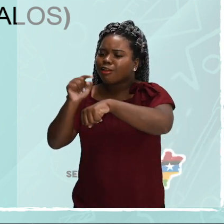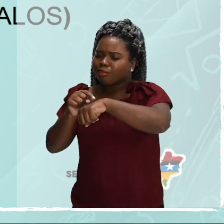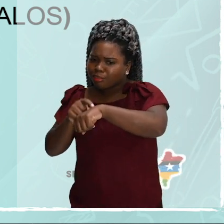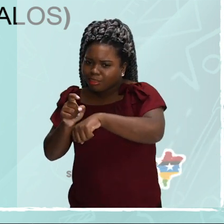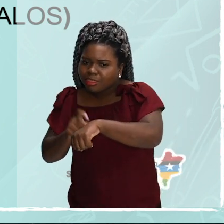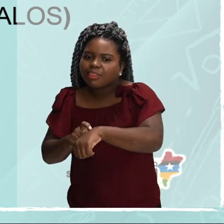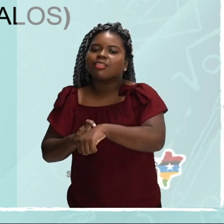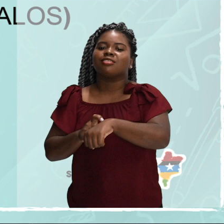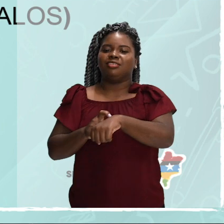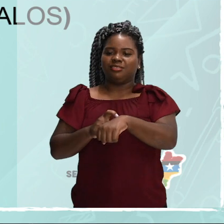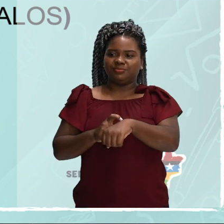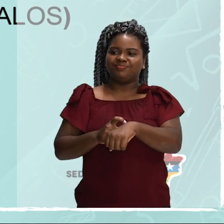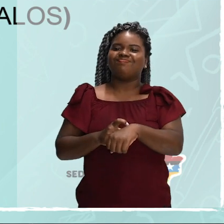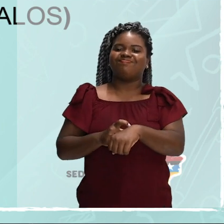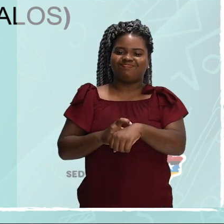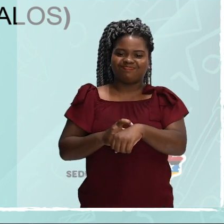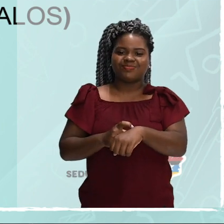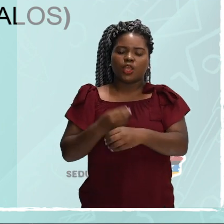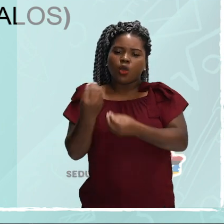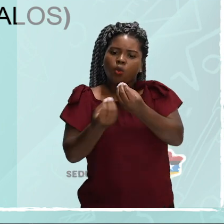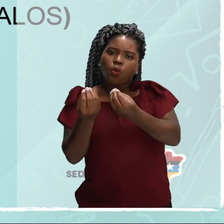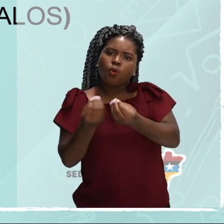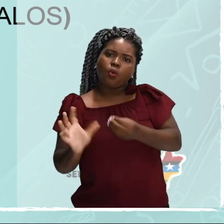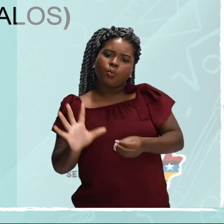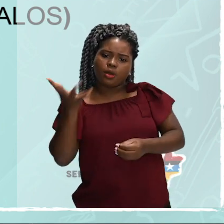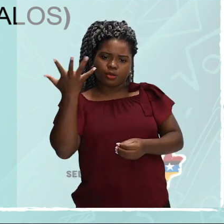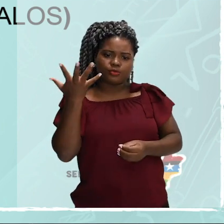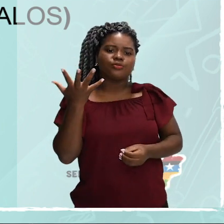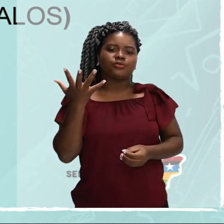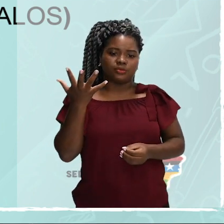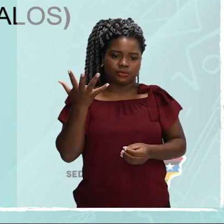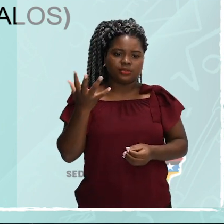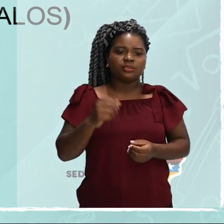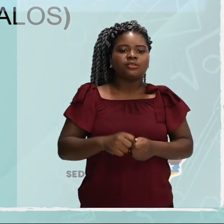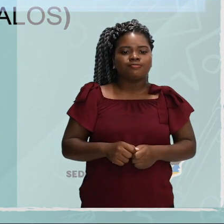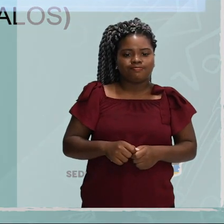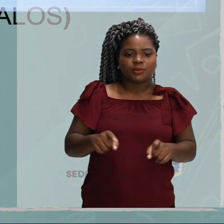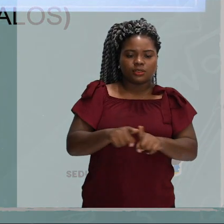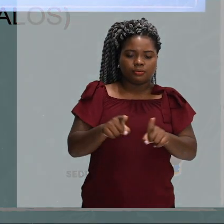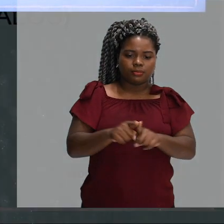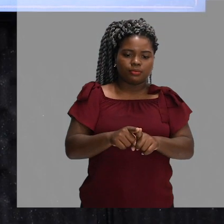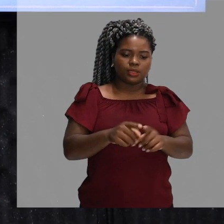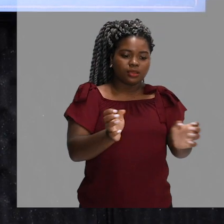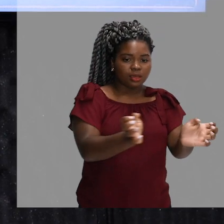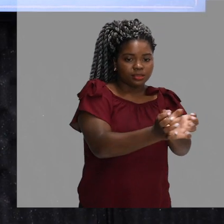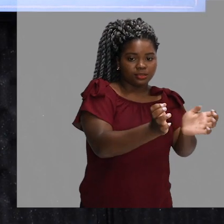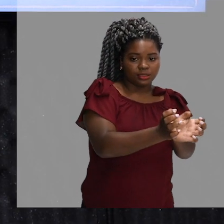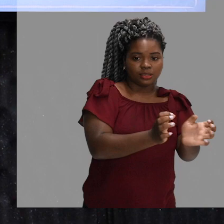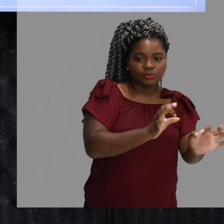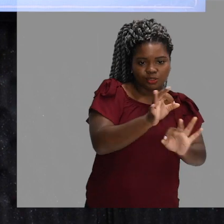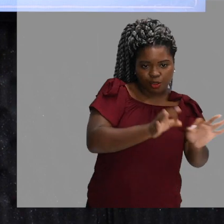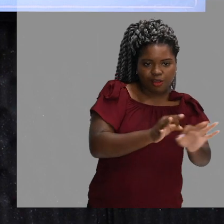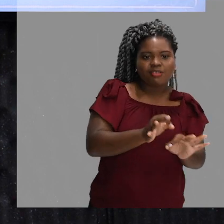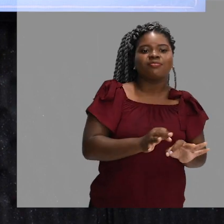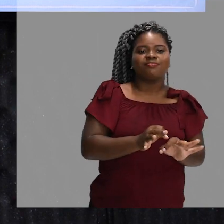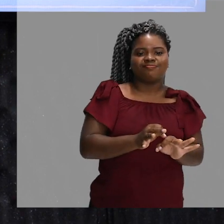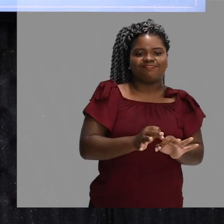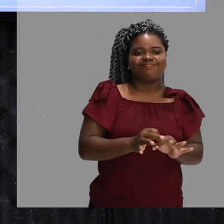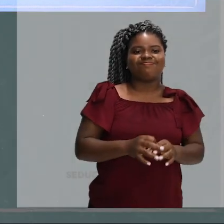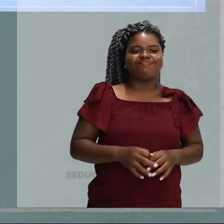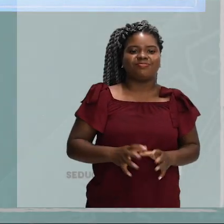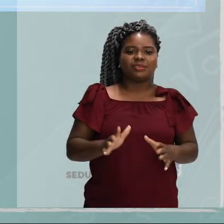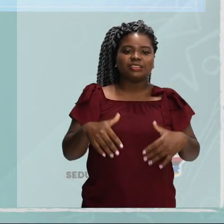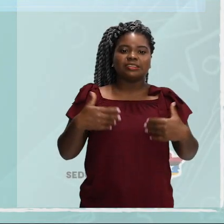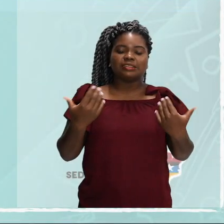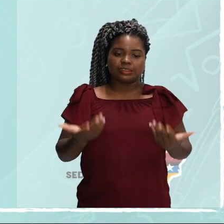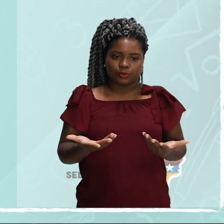substituições, intervalos, como é que acontece o rodízio das equipes e os fundamentos do vôleibol. O vôleibol